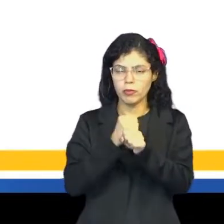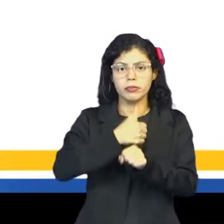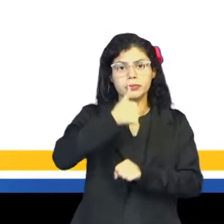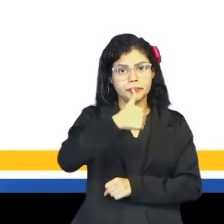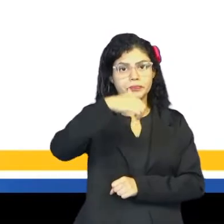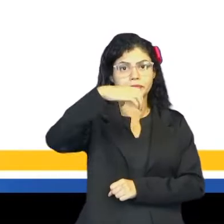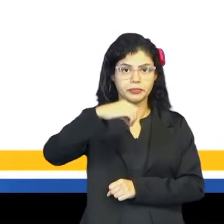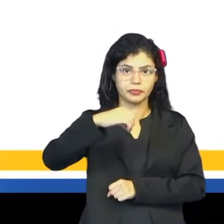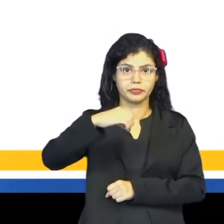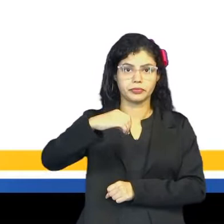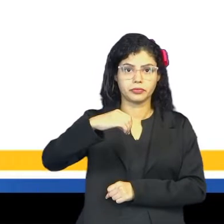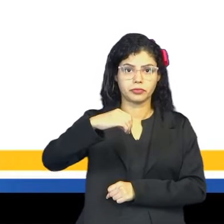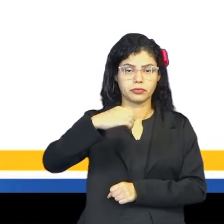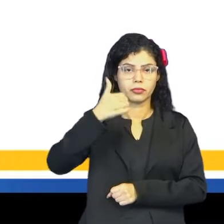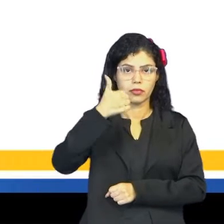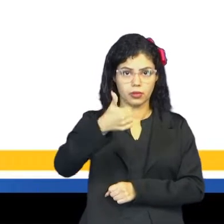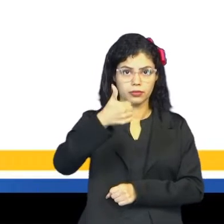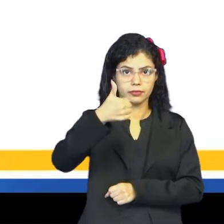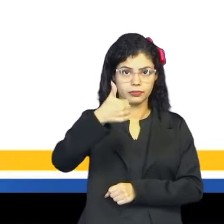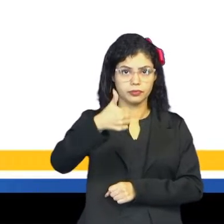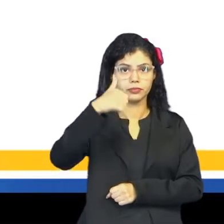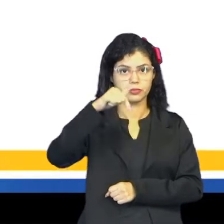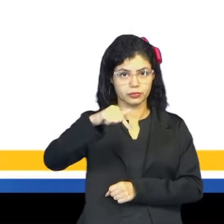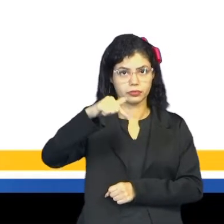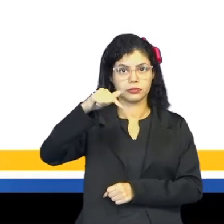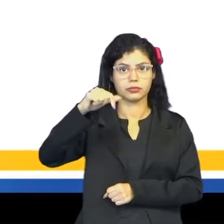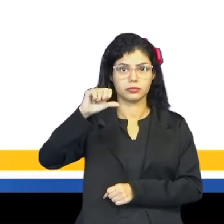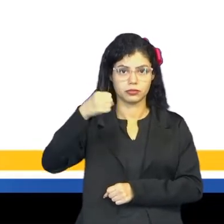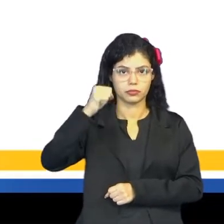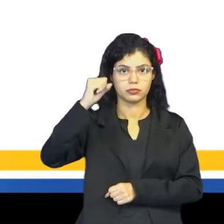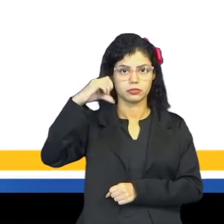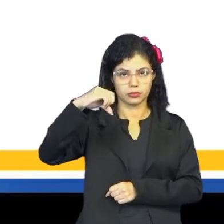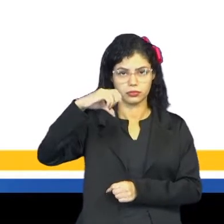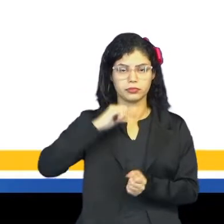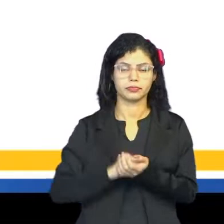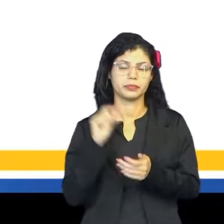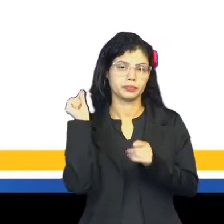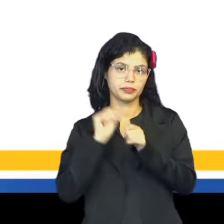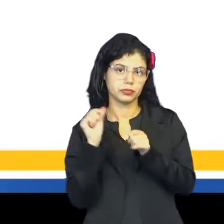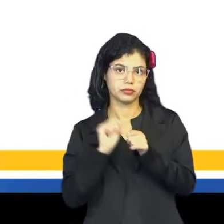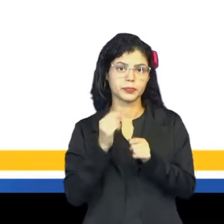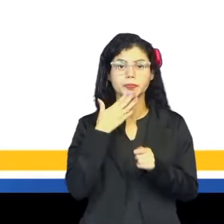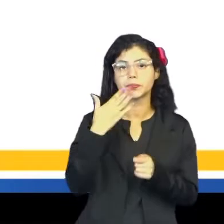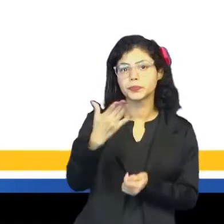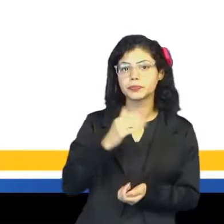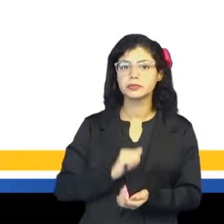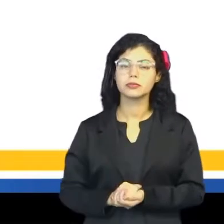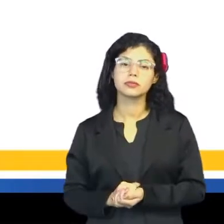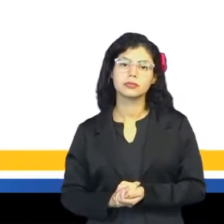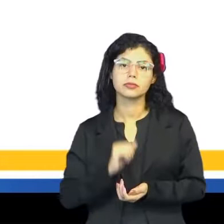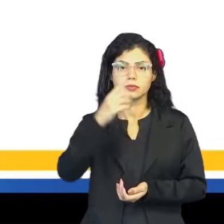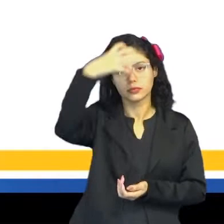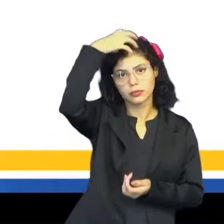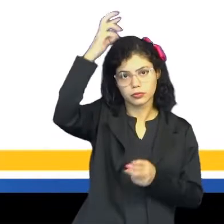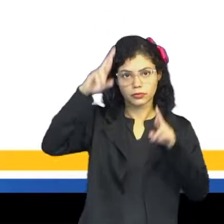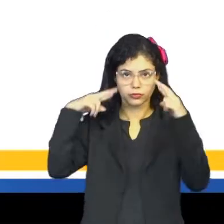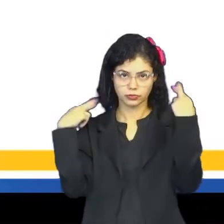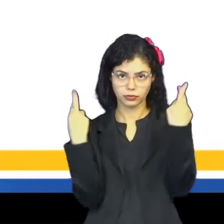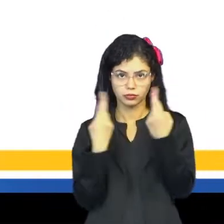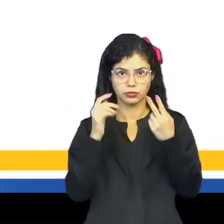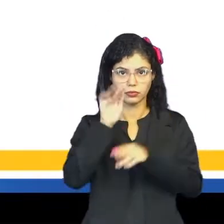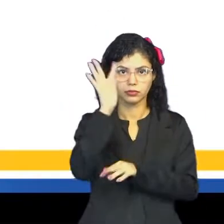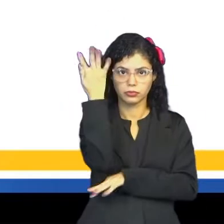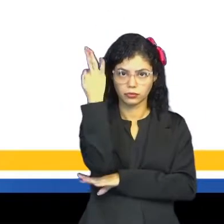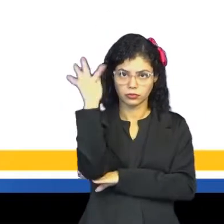1789, foi feito um pedido pelo rei da França